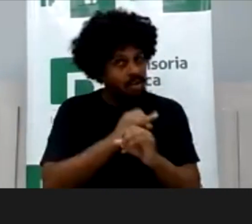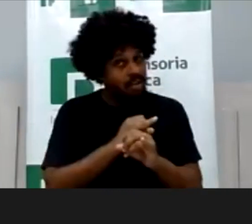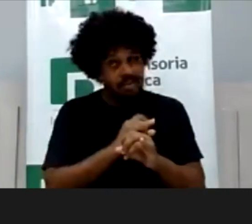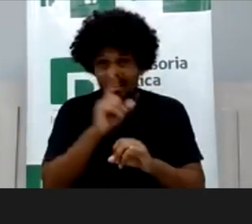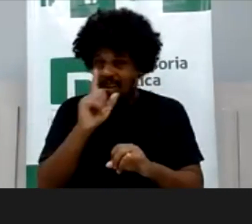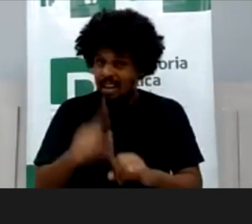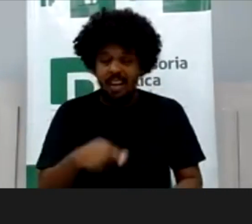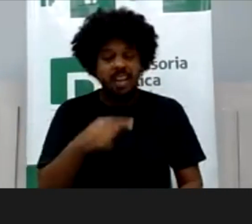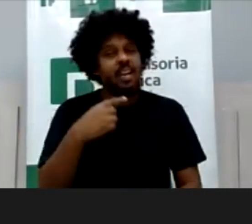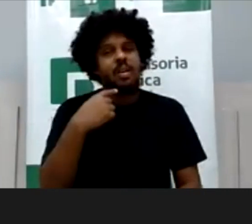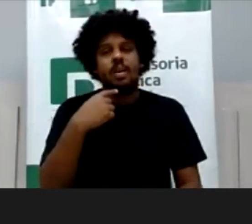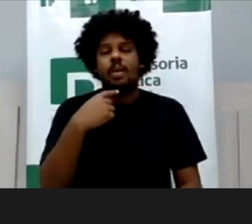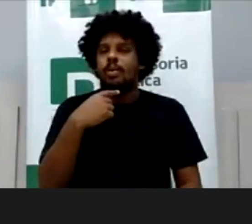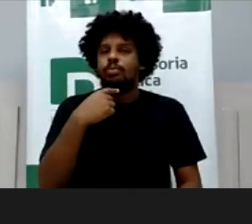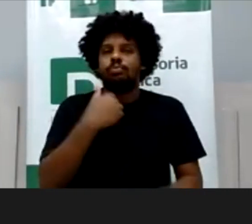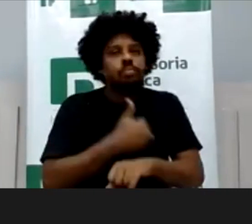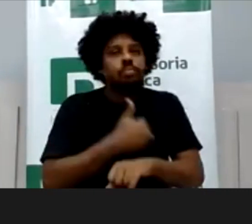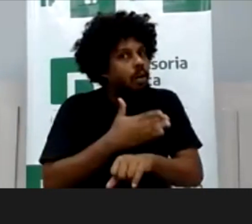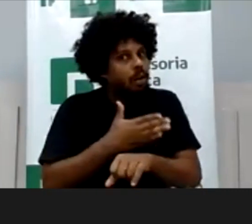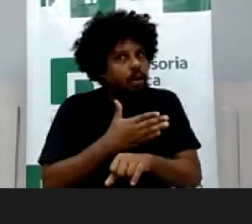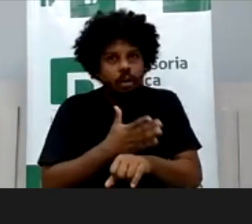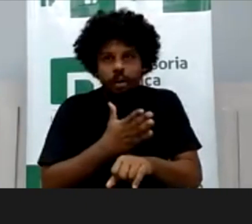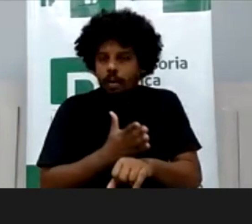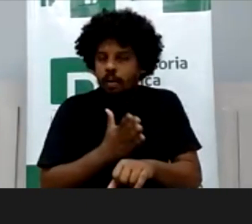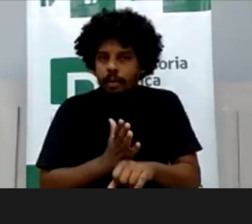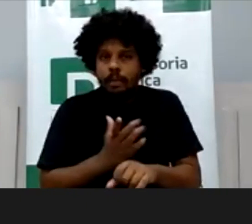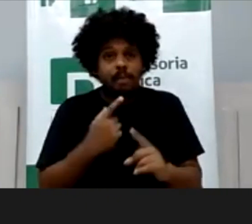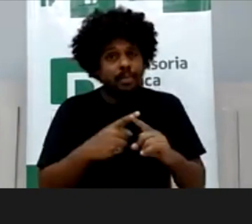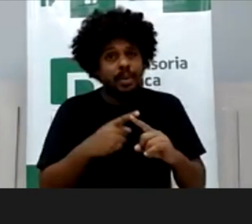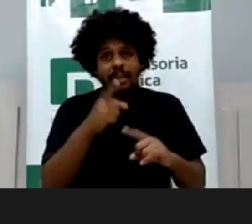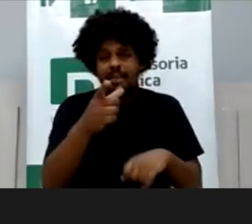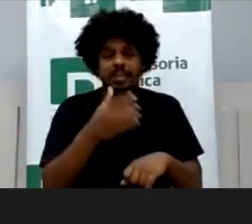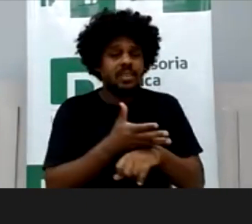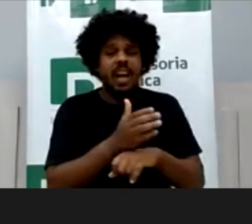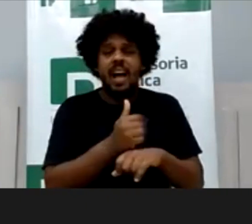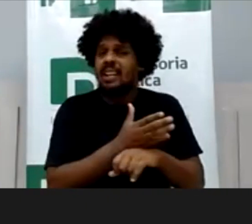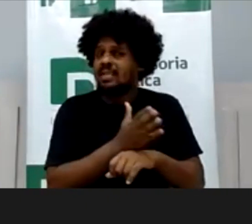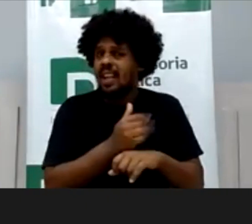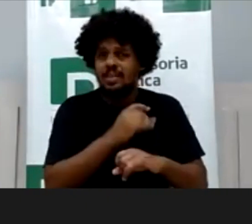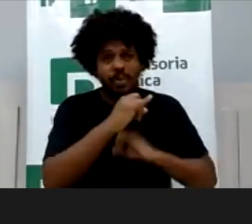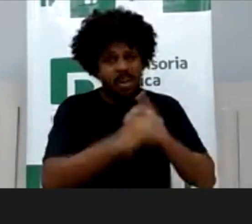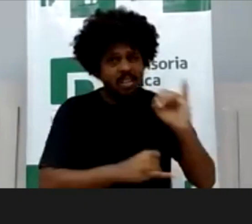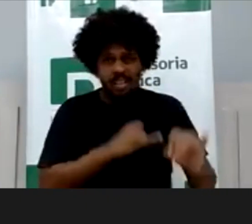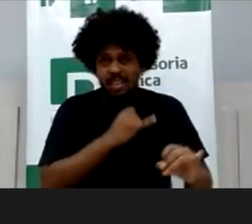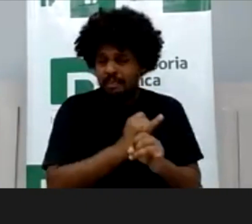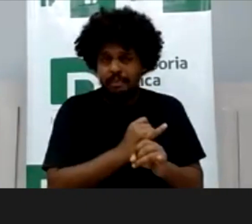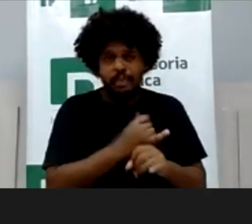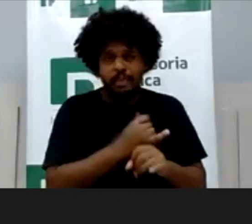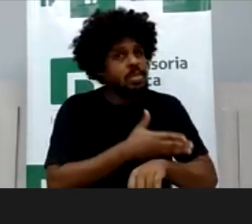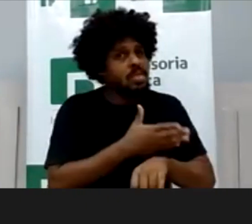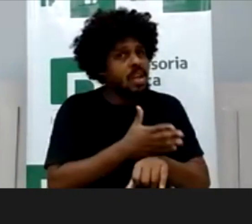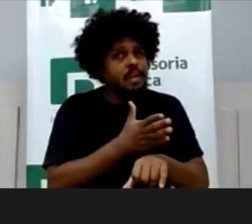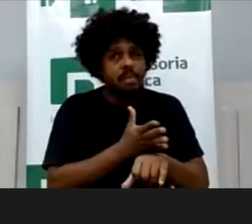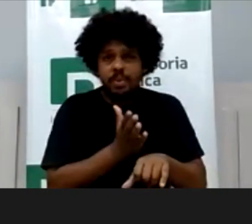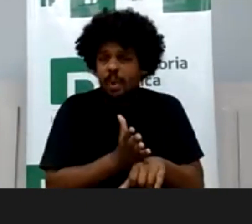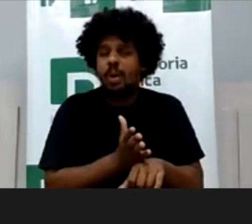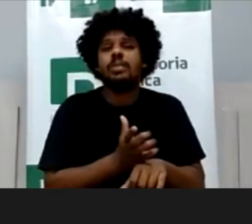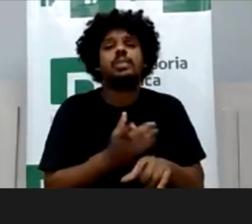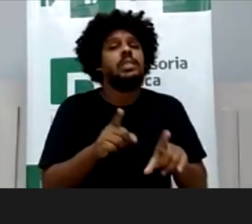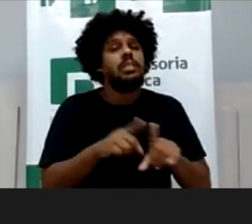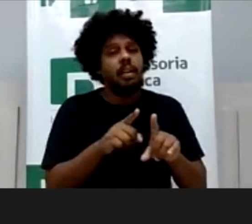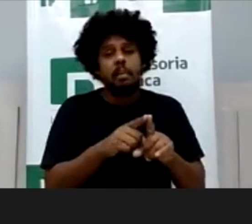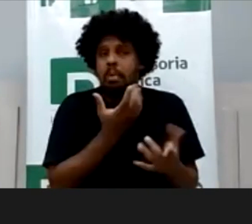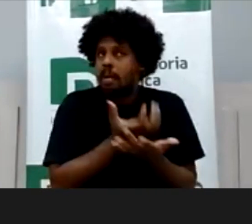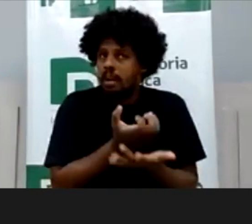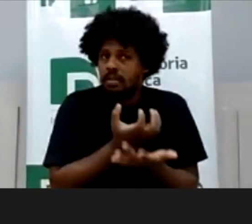tempo inteiro, porque você está com acesso, em geral, a redes sociais o tempo inteiro, a aplicativos o tempo inteiro, a